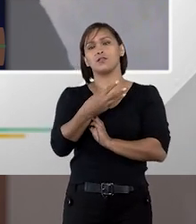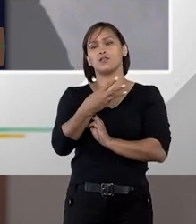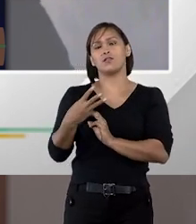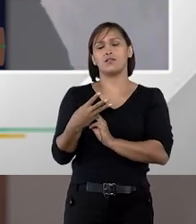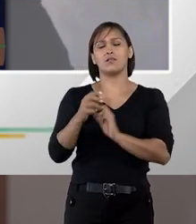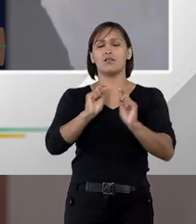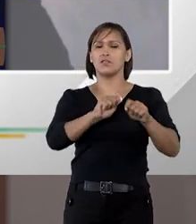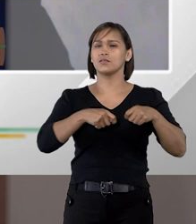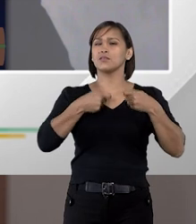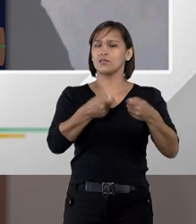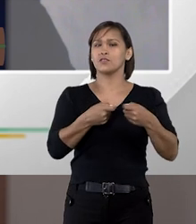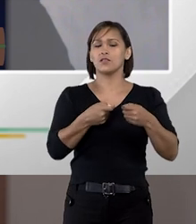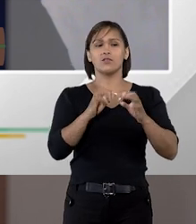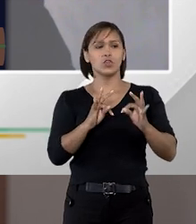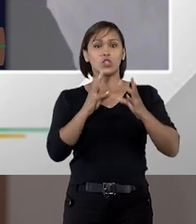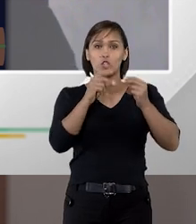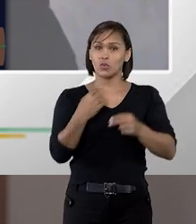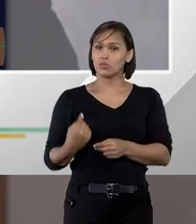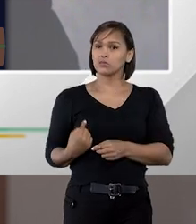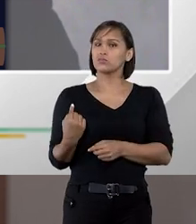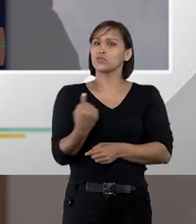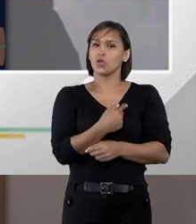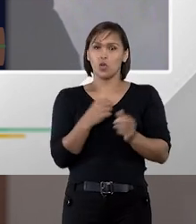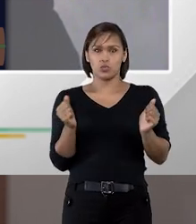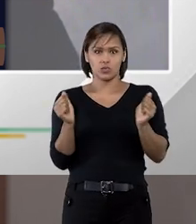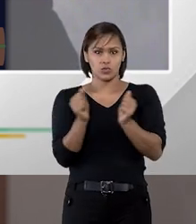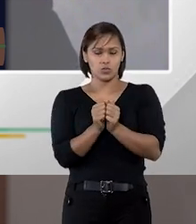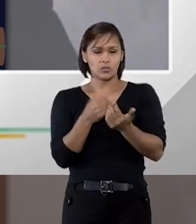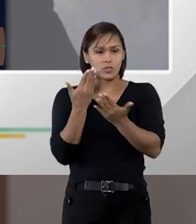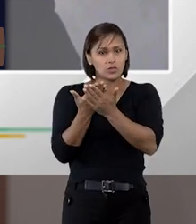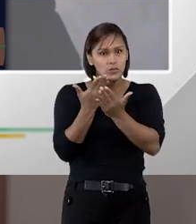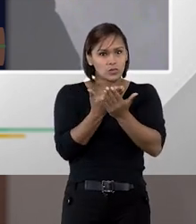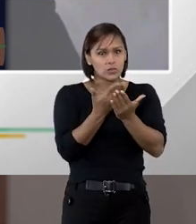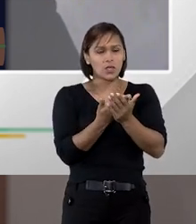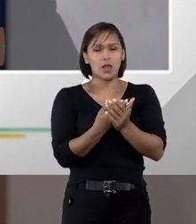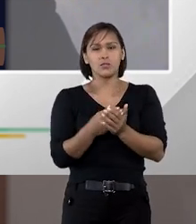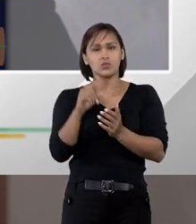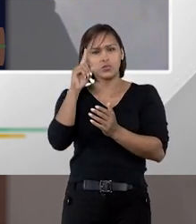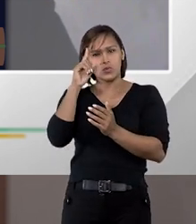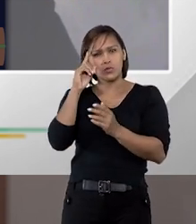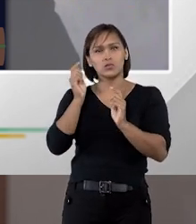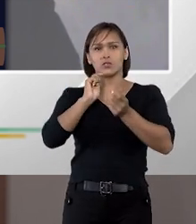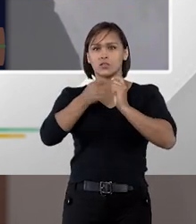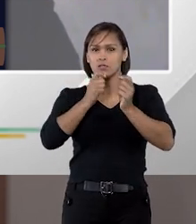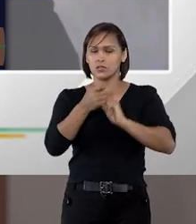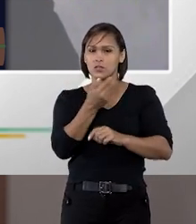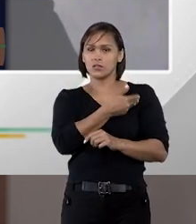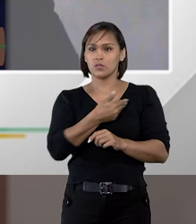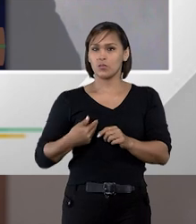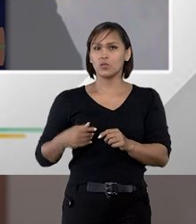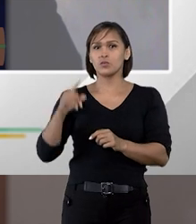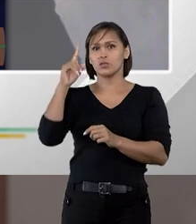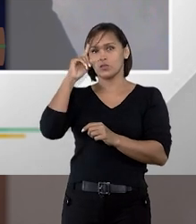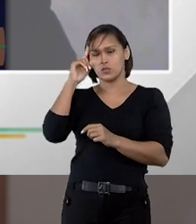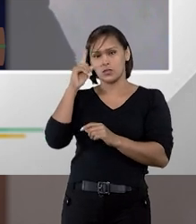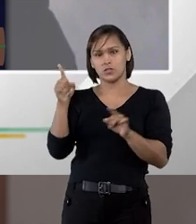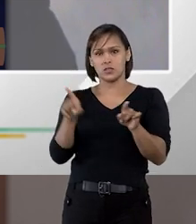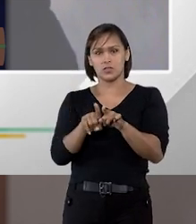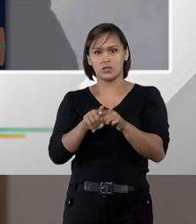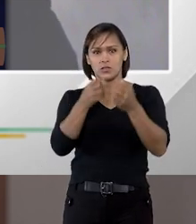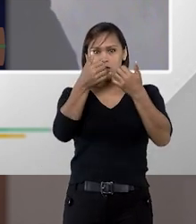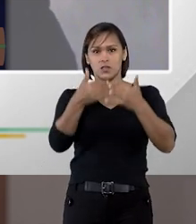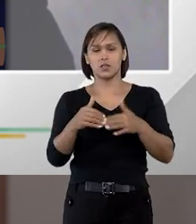.133 vai ser um desafio que todos nós que estudamos e lidamos com a administração pública no dia a dia